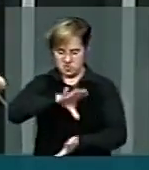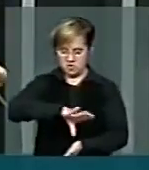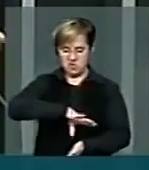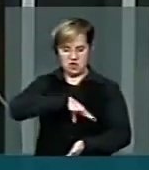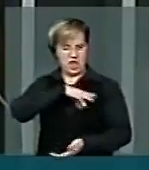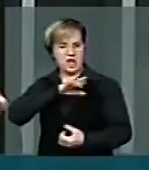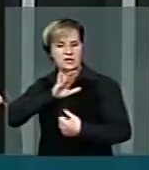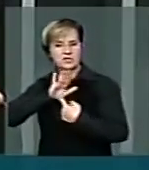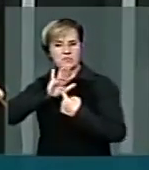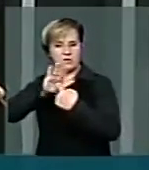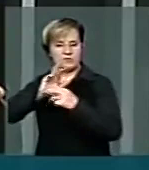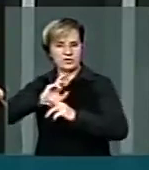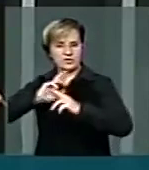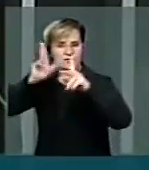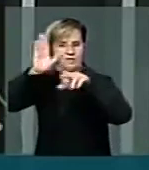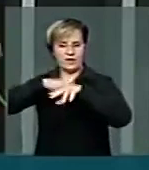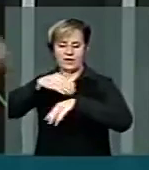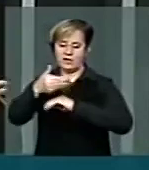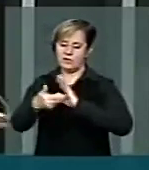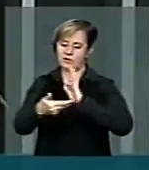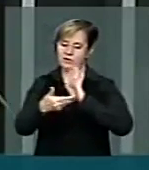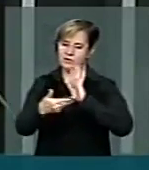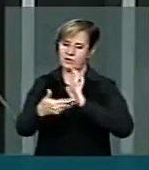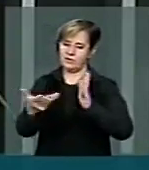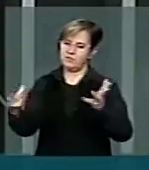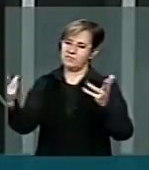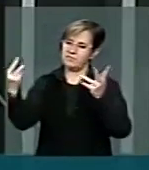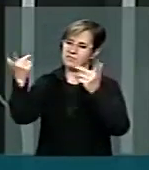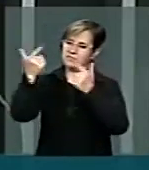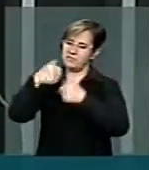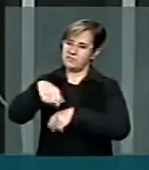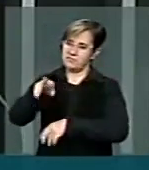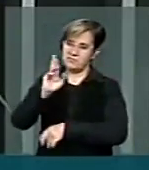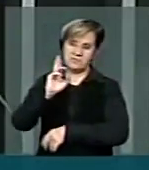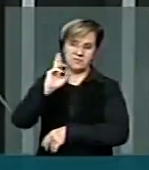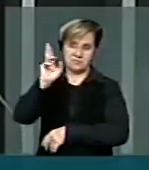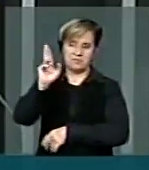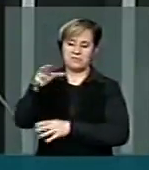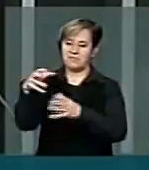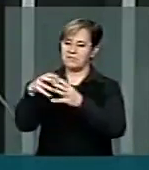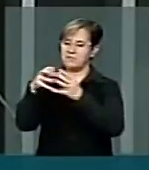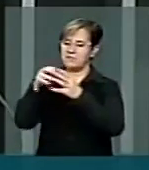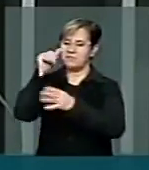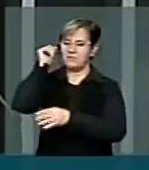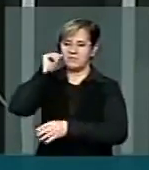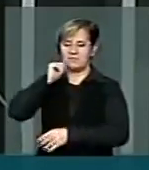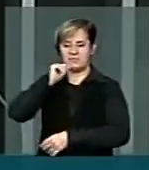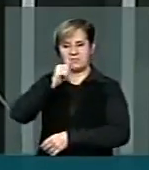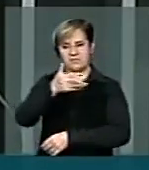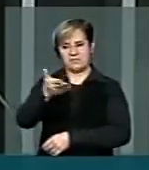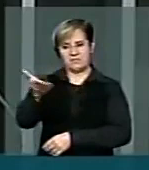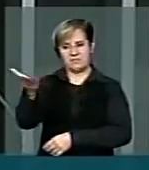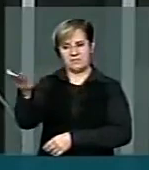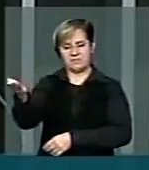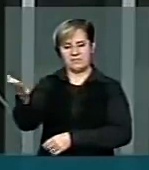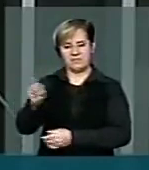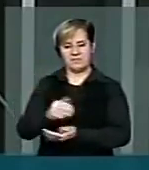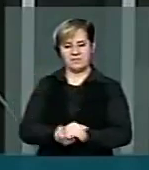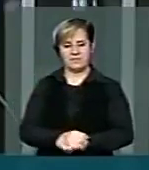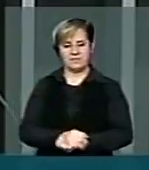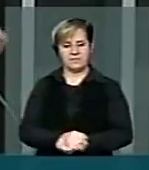a diferença aqui dentro, grande representante do ser feminino, mas